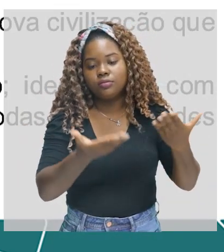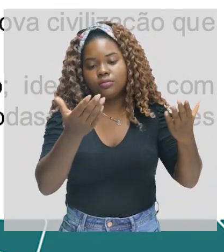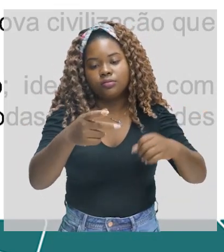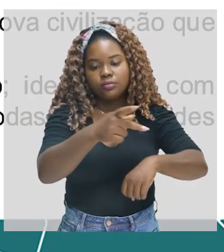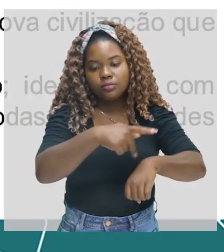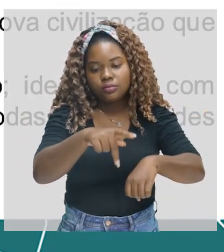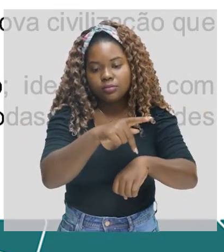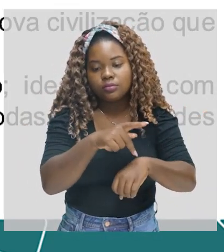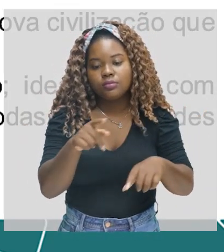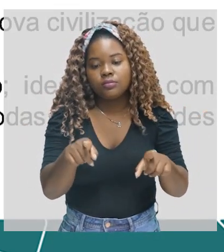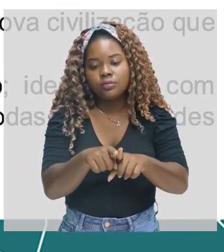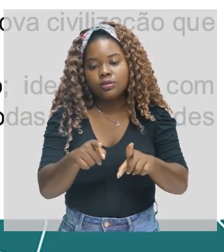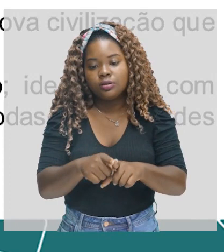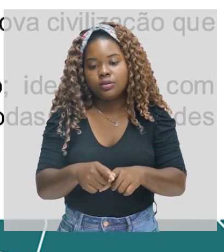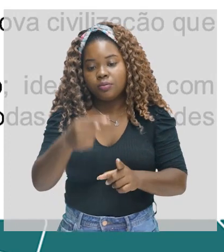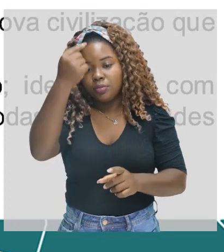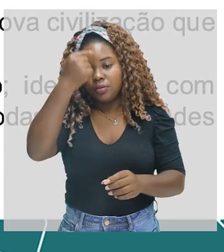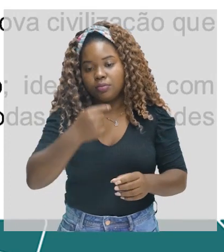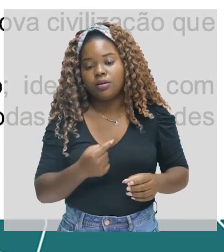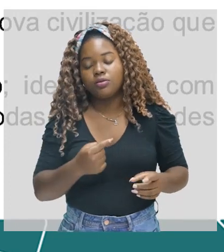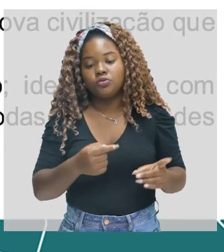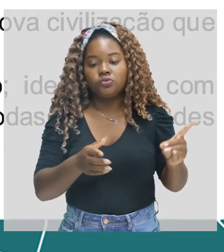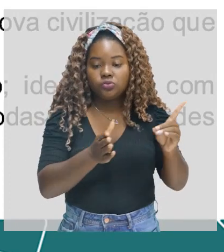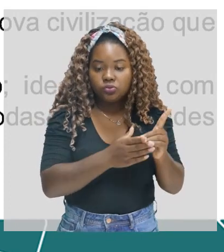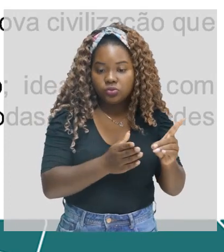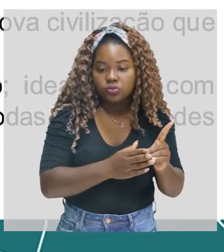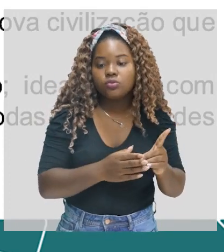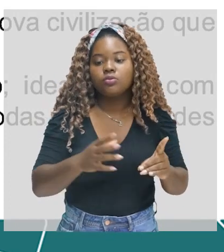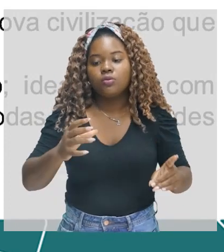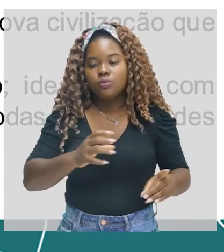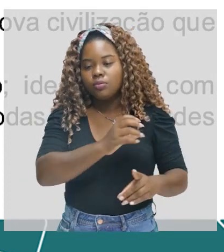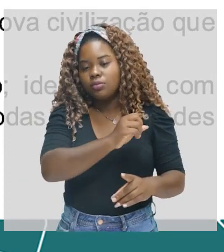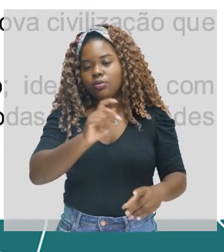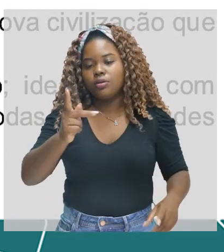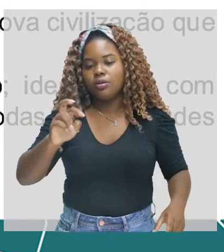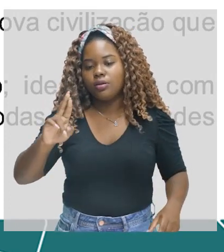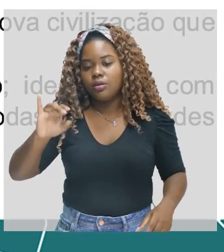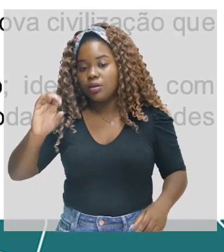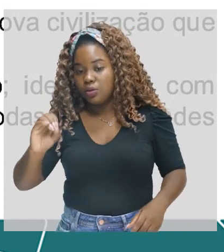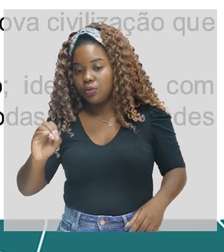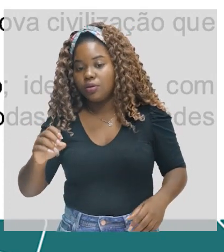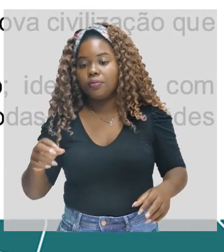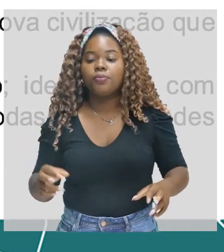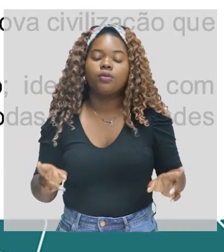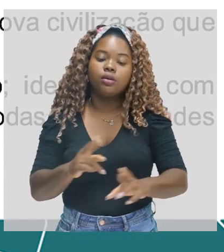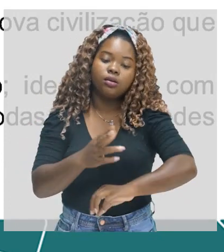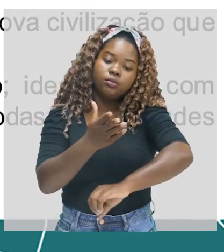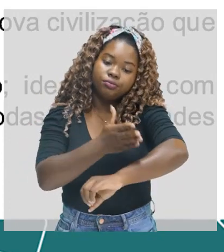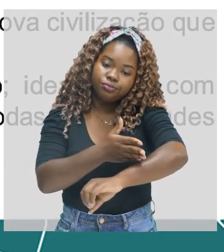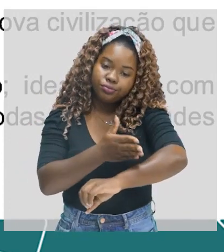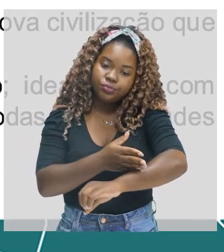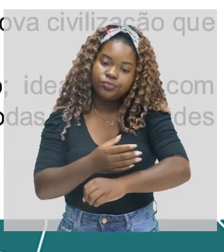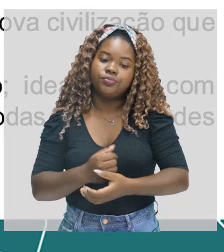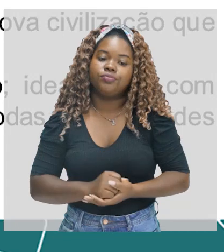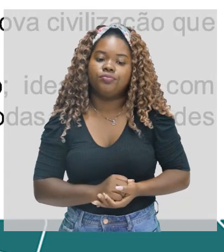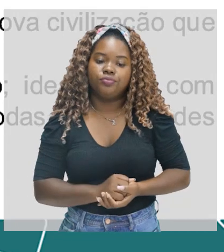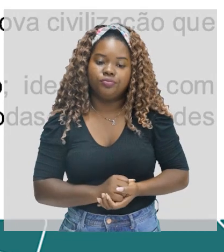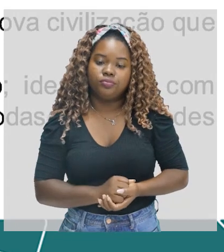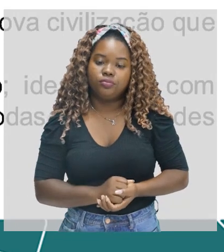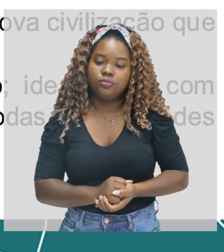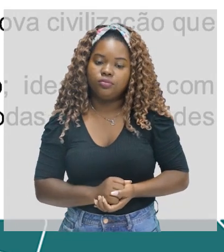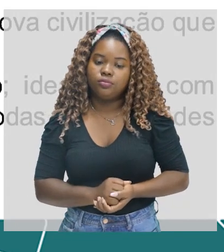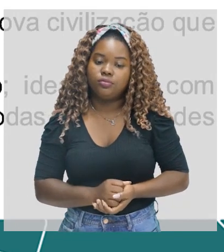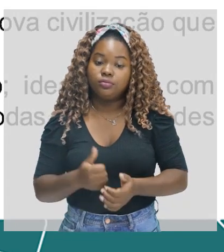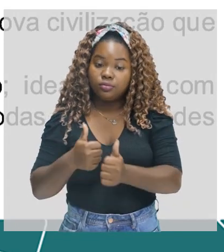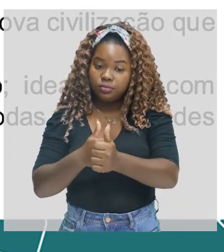pátria e a figura do índio como herói nacional, por conta da idade média que eu acabei de falar e estou repetindo, tá?